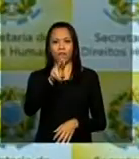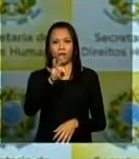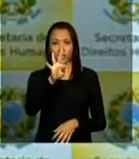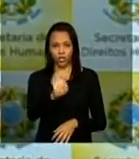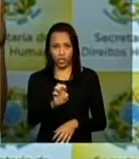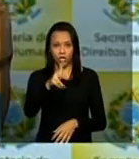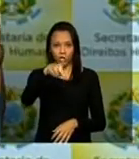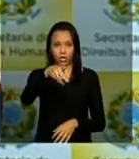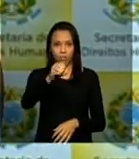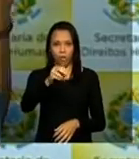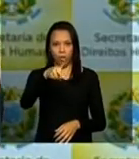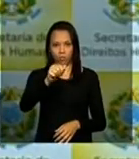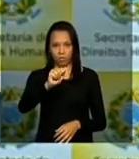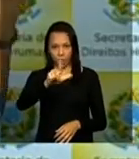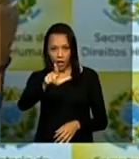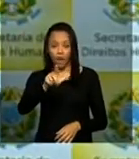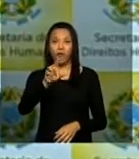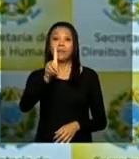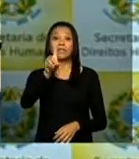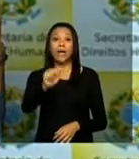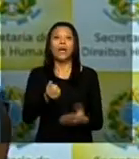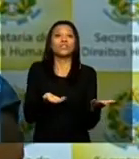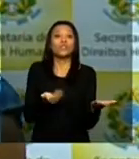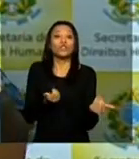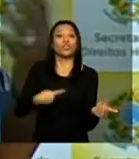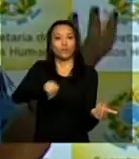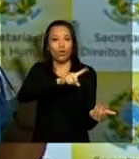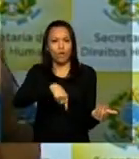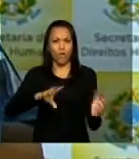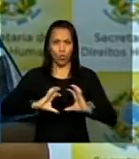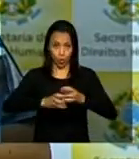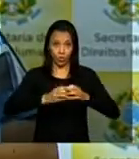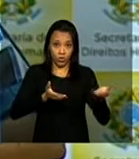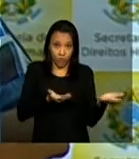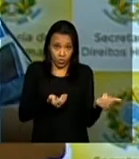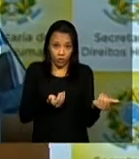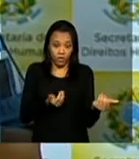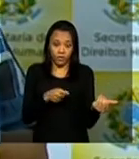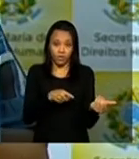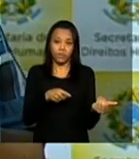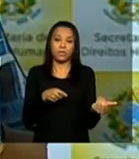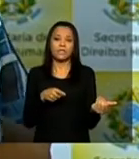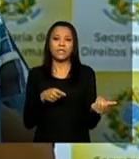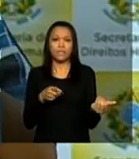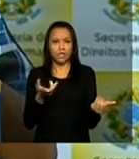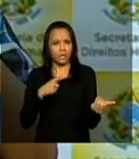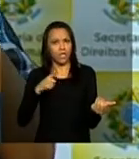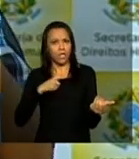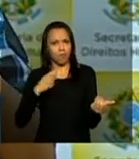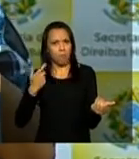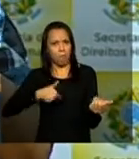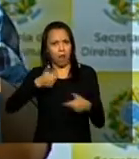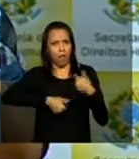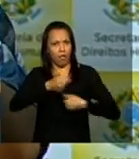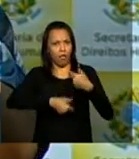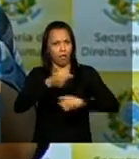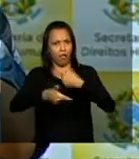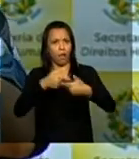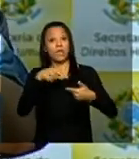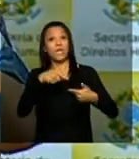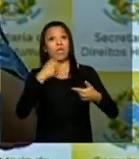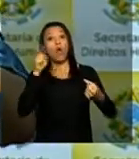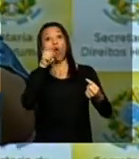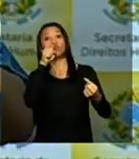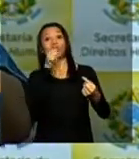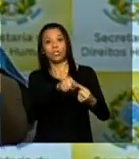que é um movimento de jovens que tem uma ampla pauta mas muito vinculada à questão do combate